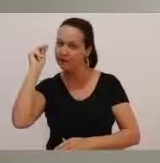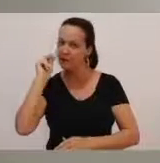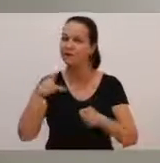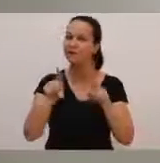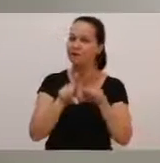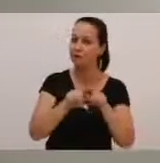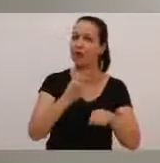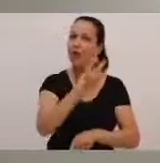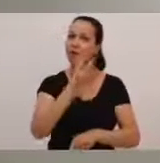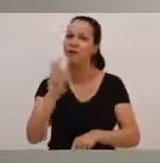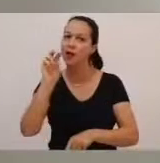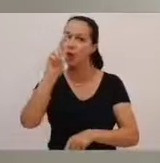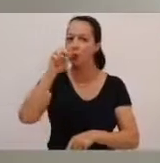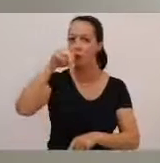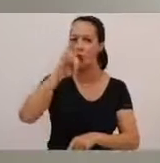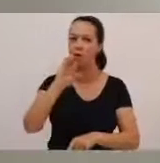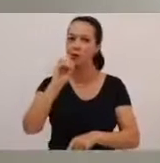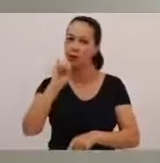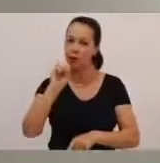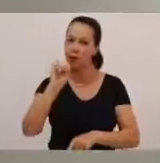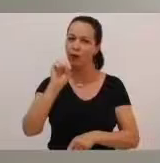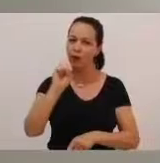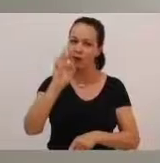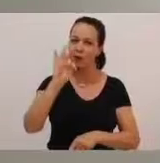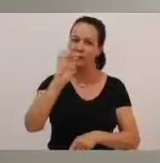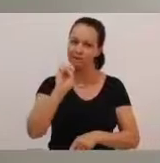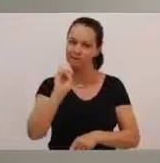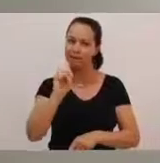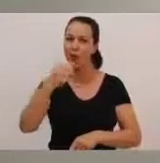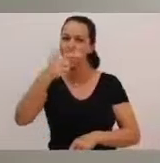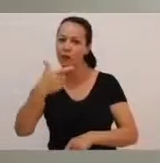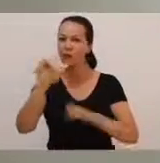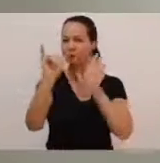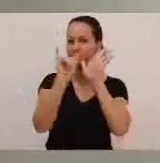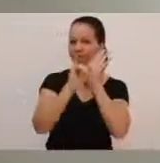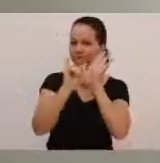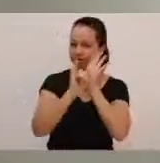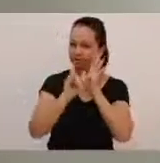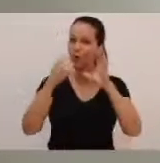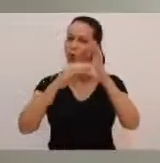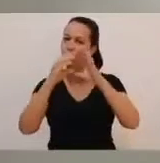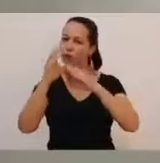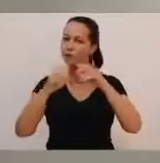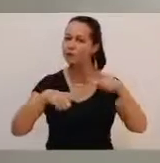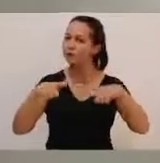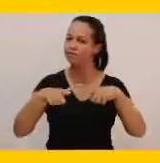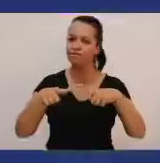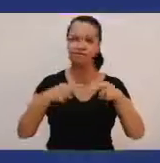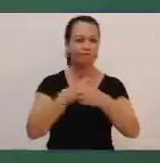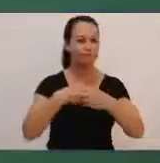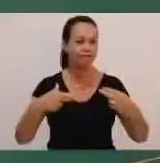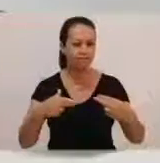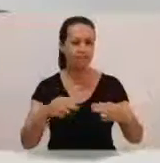no site da Unioeste, dois editais de concurso público para as mais diversas áreas. Tem